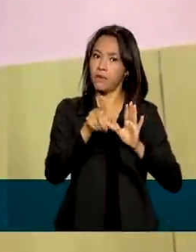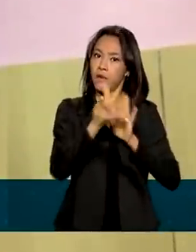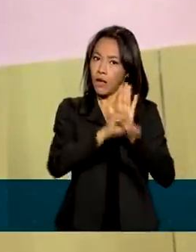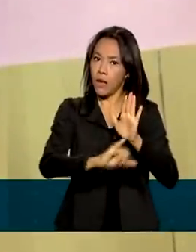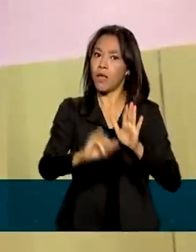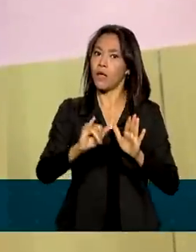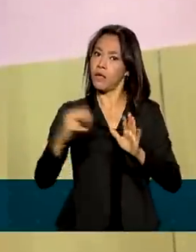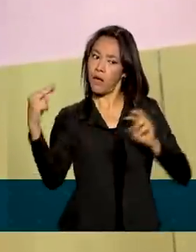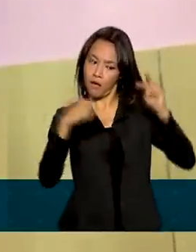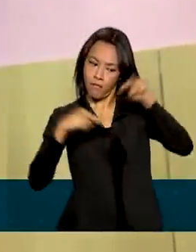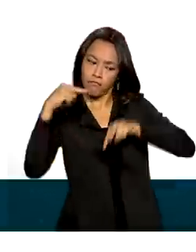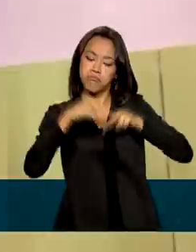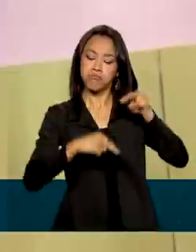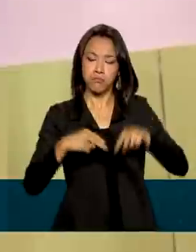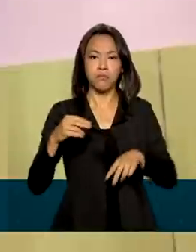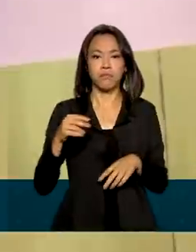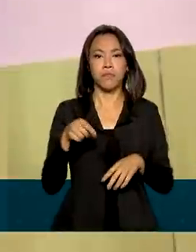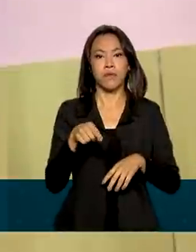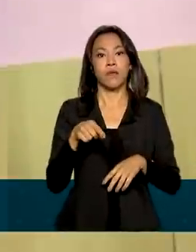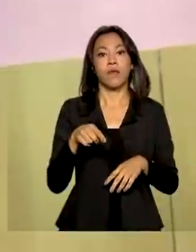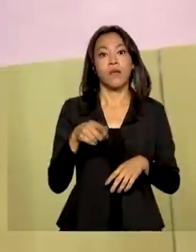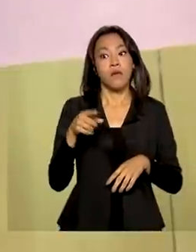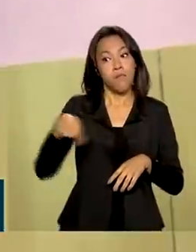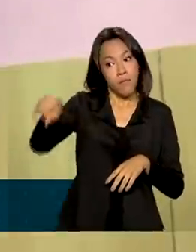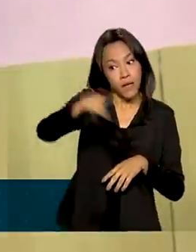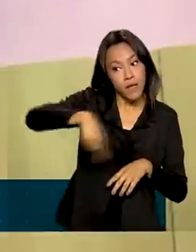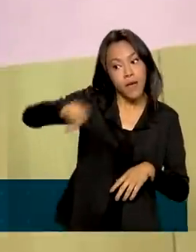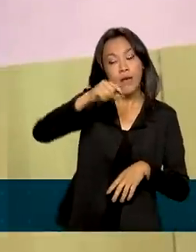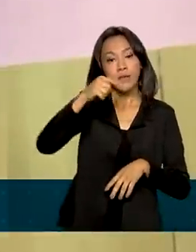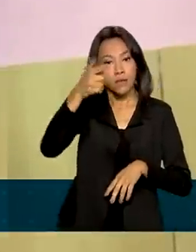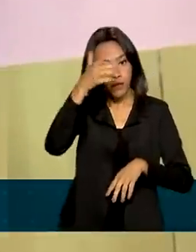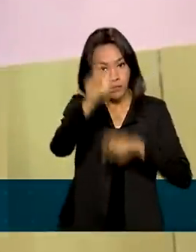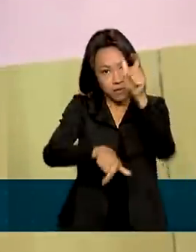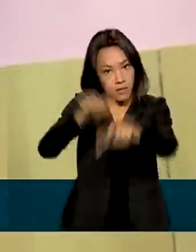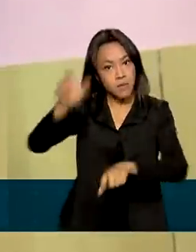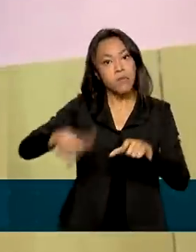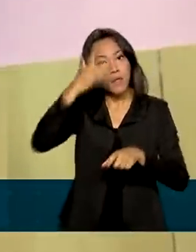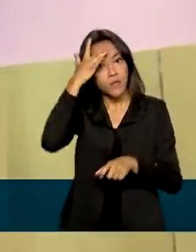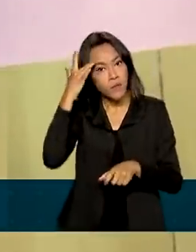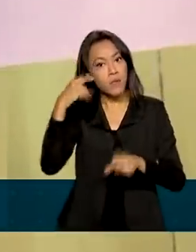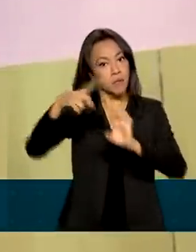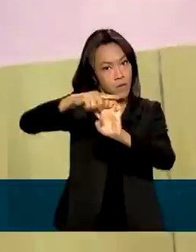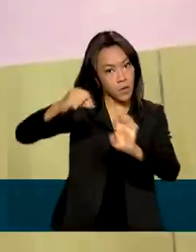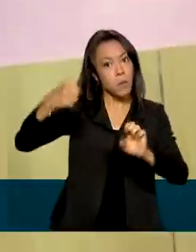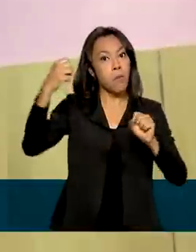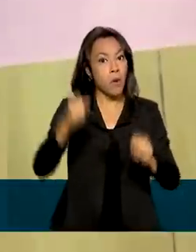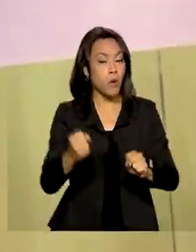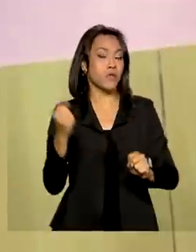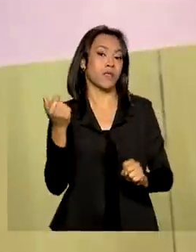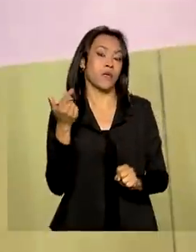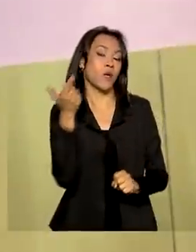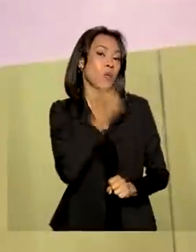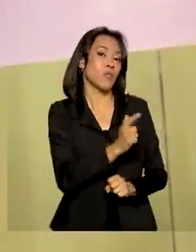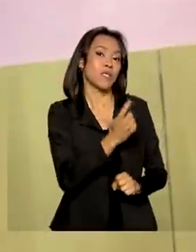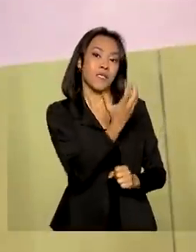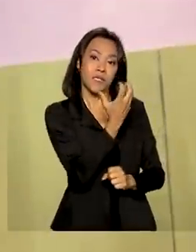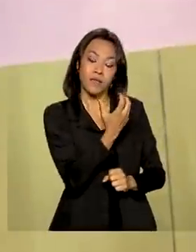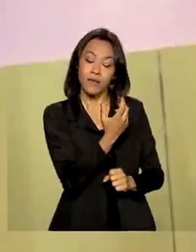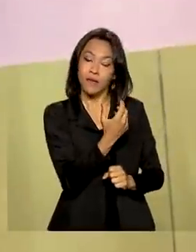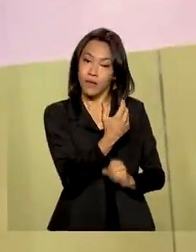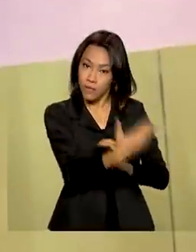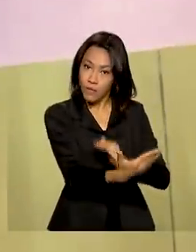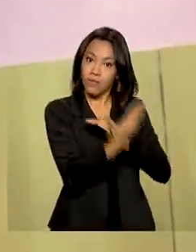conteúdos para que os microempreendedores possam se beneficiar e saber em que